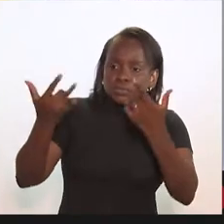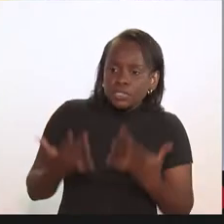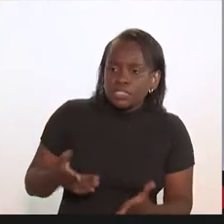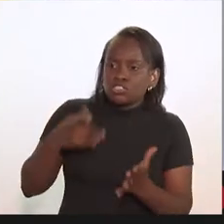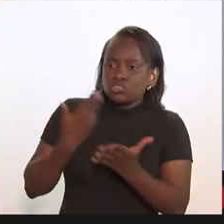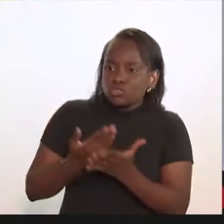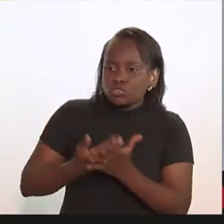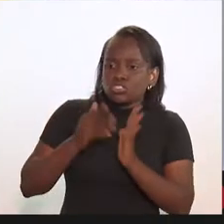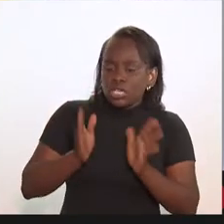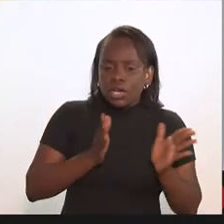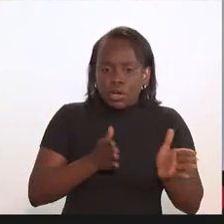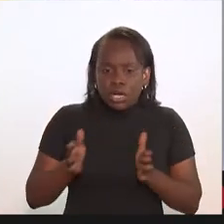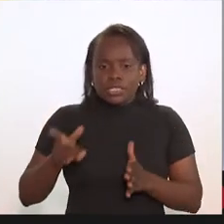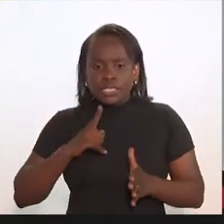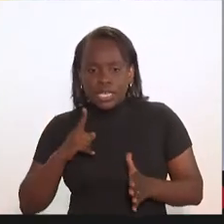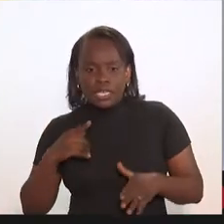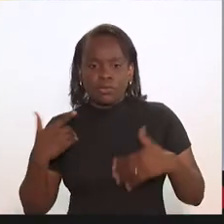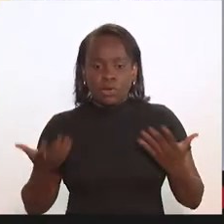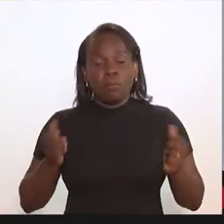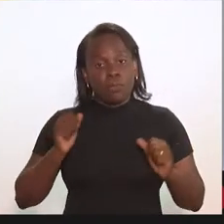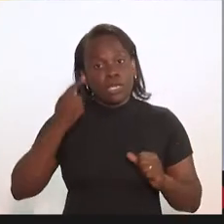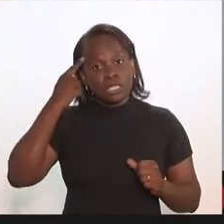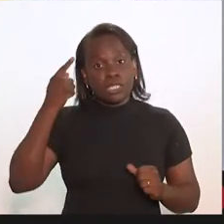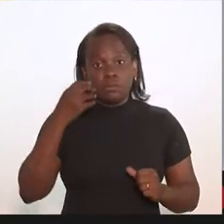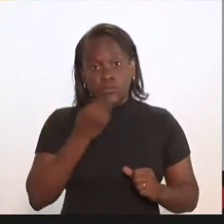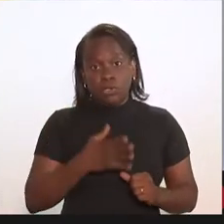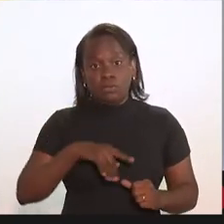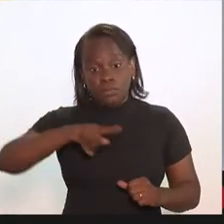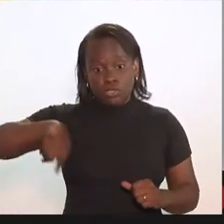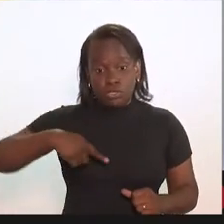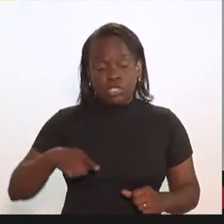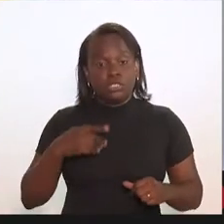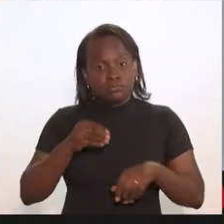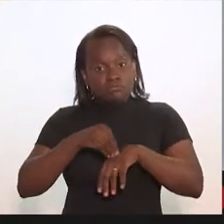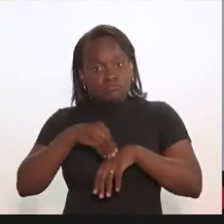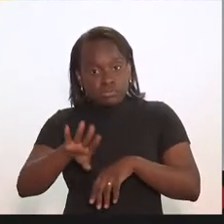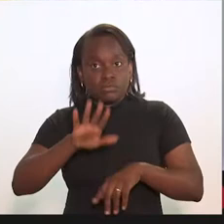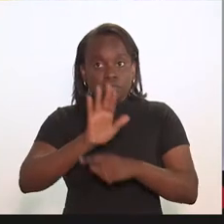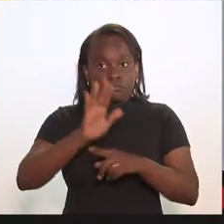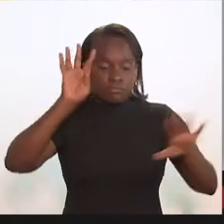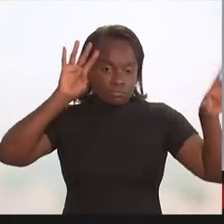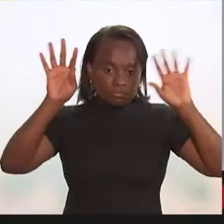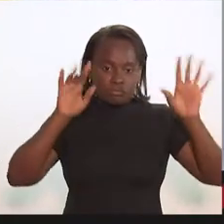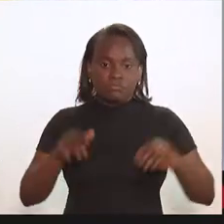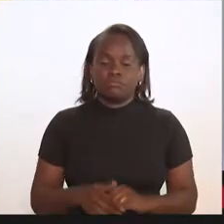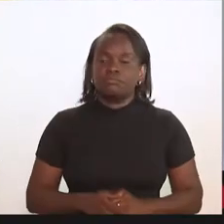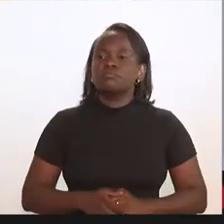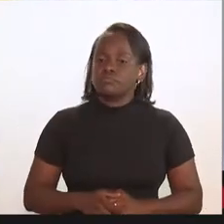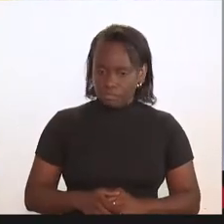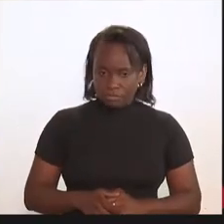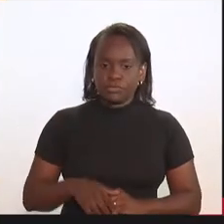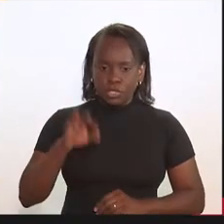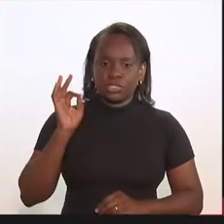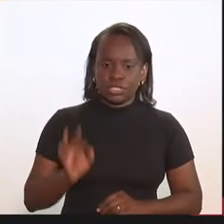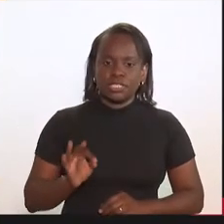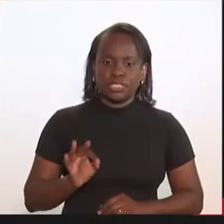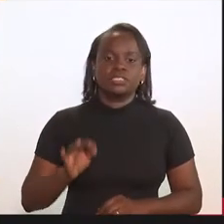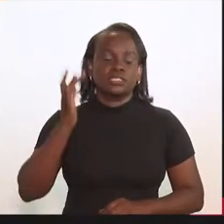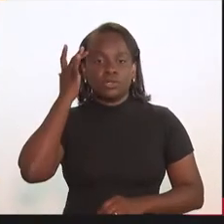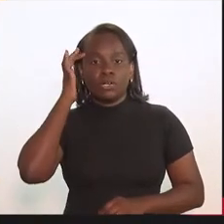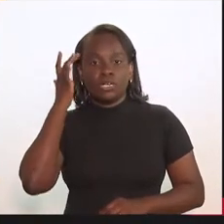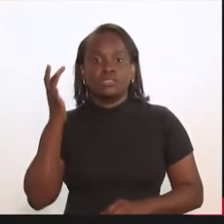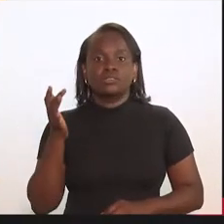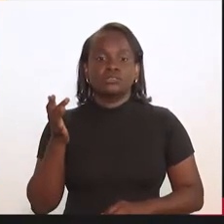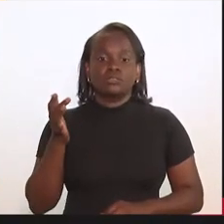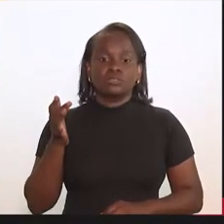têm organizados, os dados, enfim, então, pode ser uma ideia interessante para nós. Deixo aqui para a gente refletir. Não, com certeza. Eu